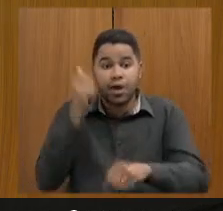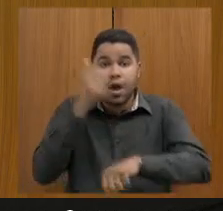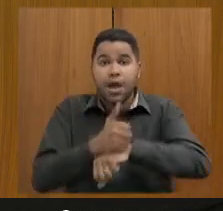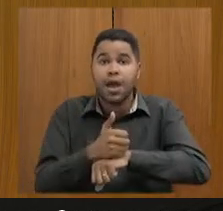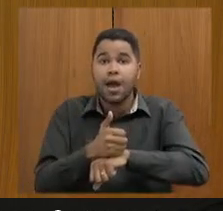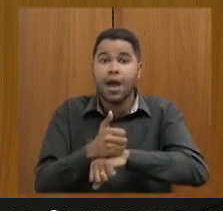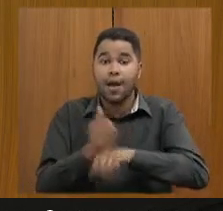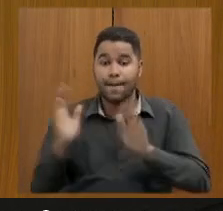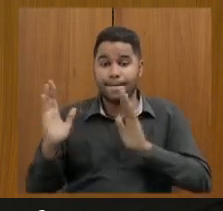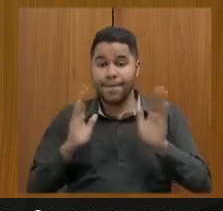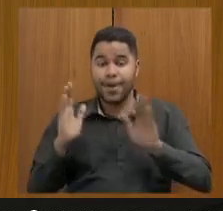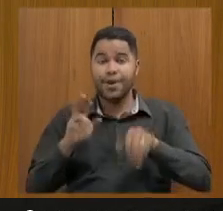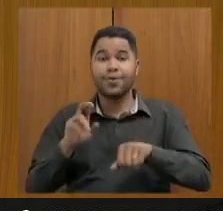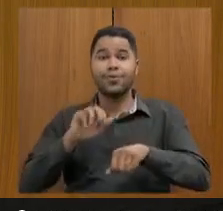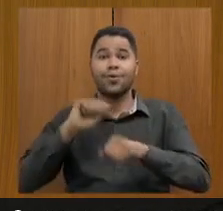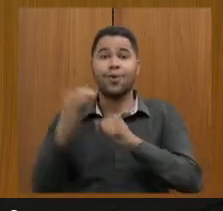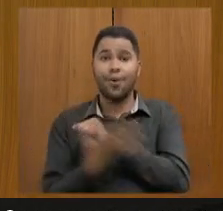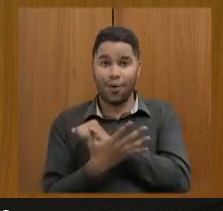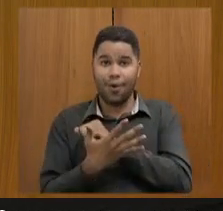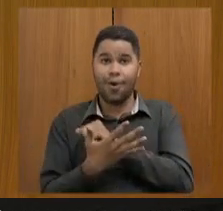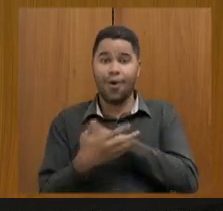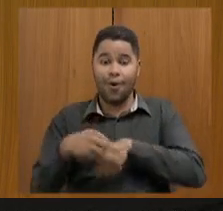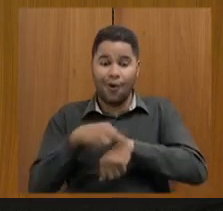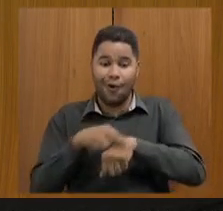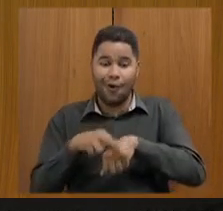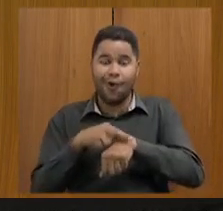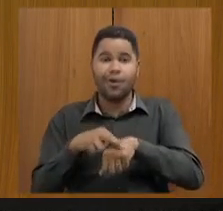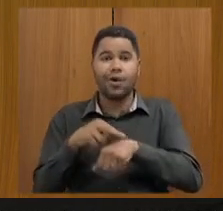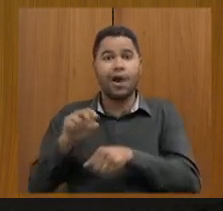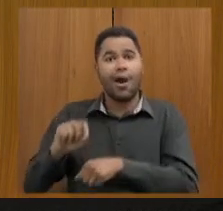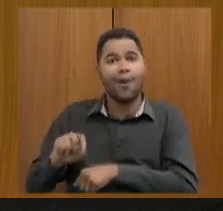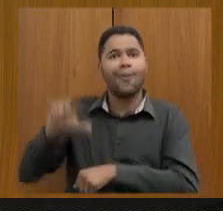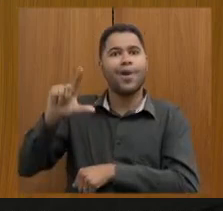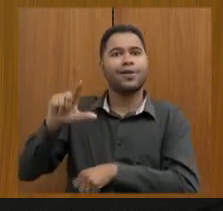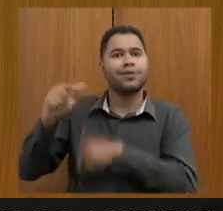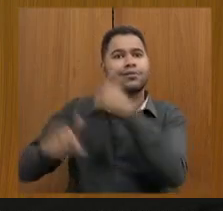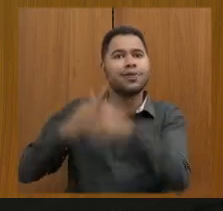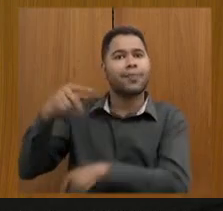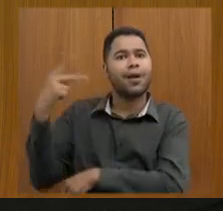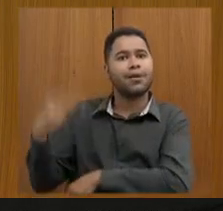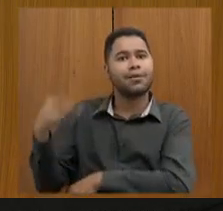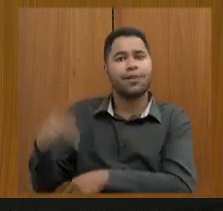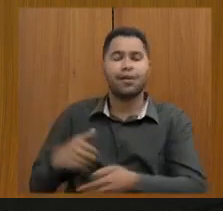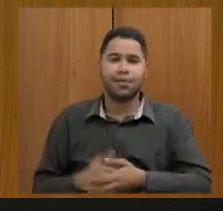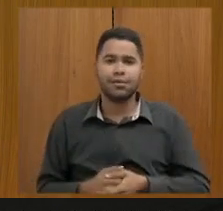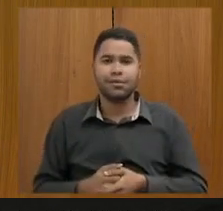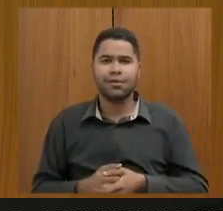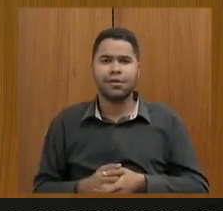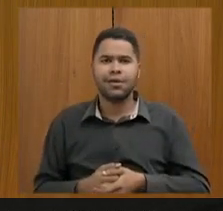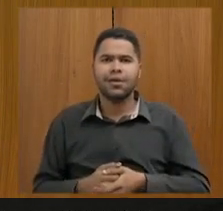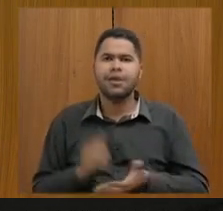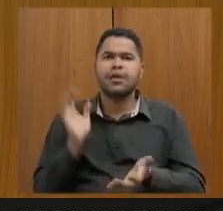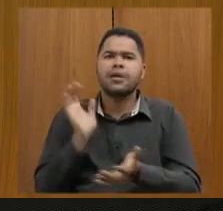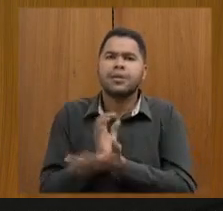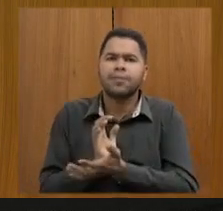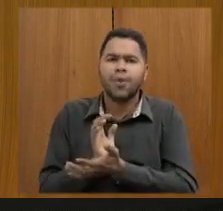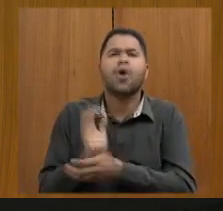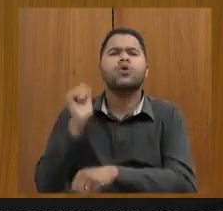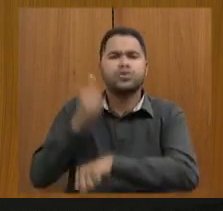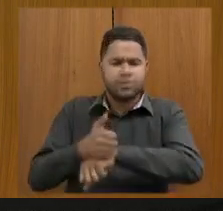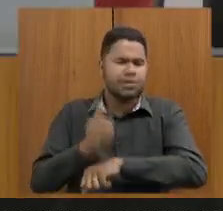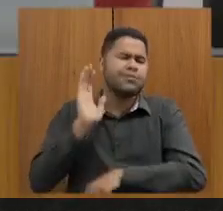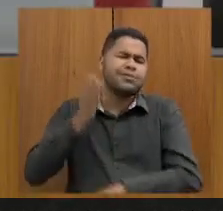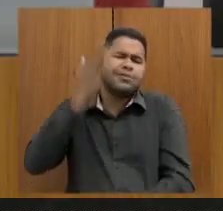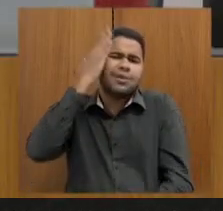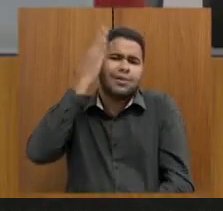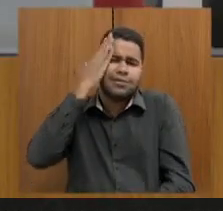da onda roxa, aumentando a jornada de trabalho das auxiliares de serviço. Que parte já repôs? Eu sei que já